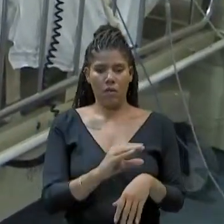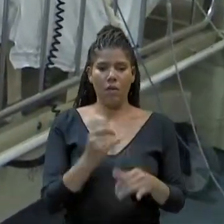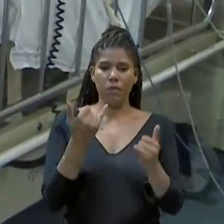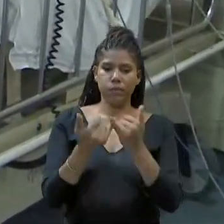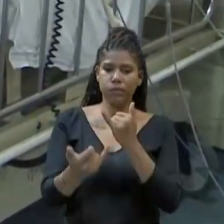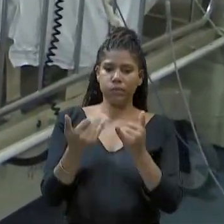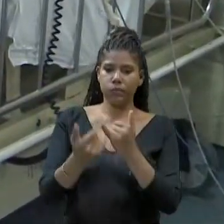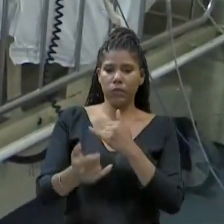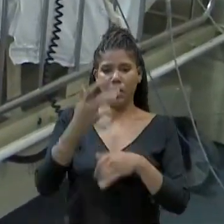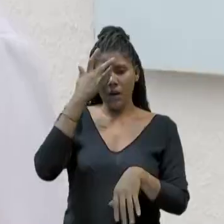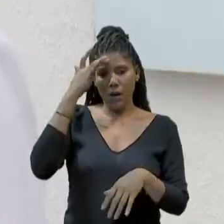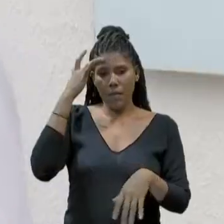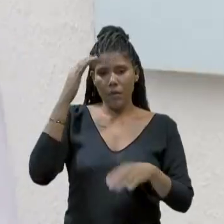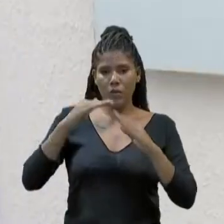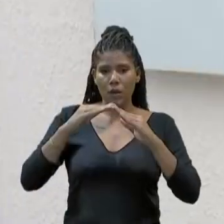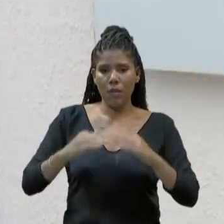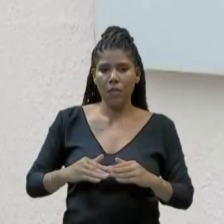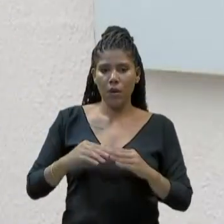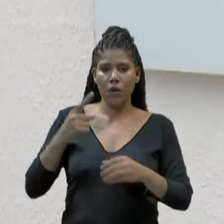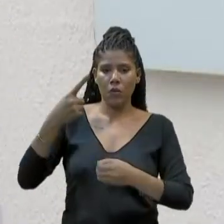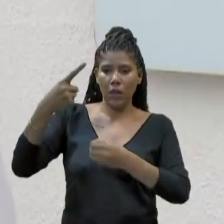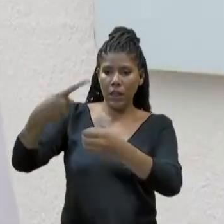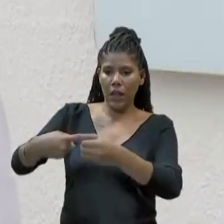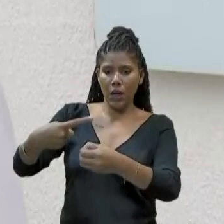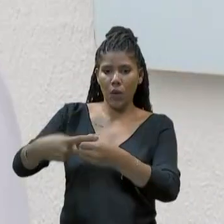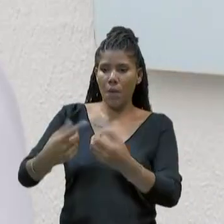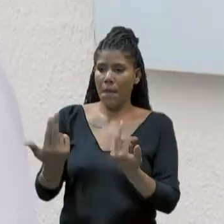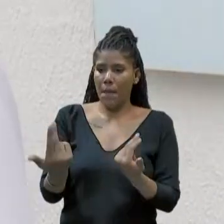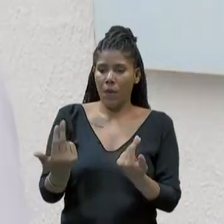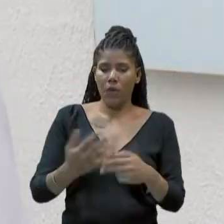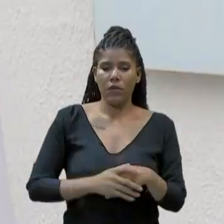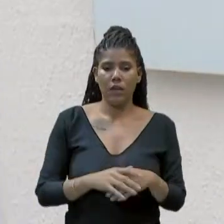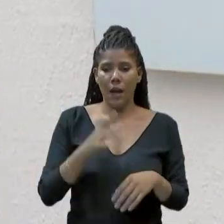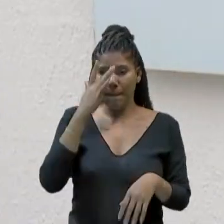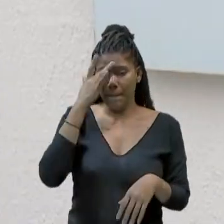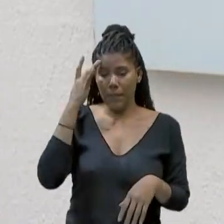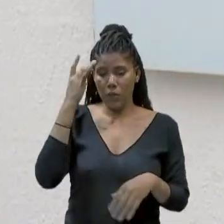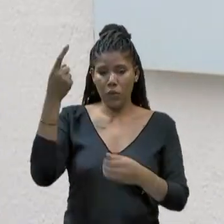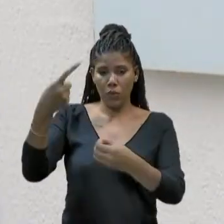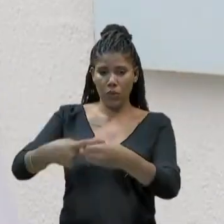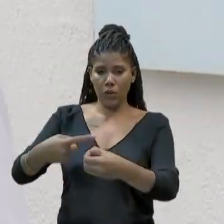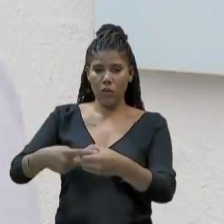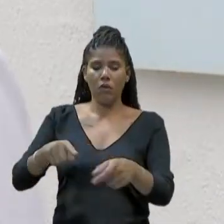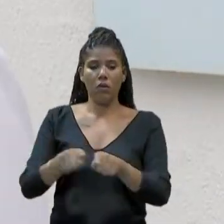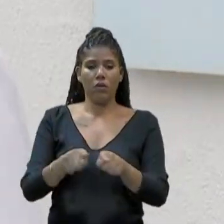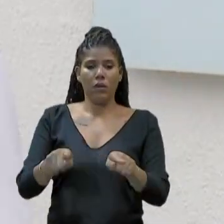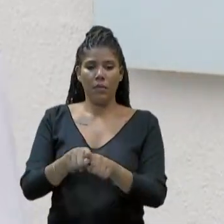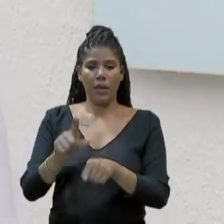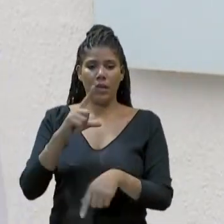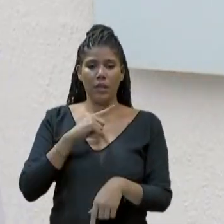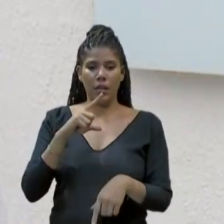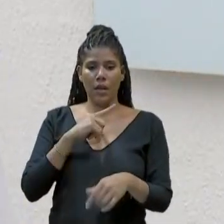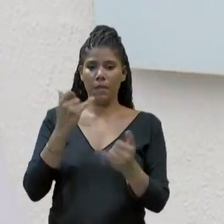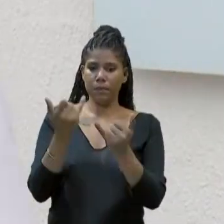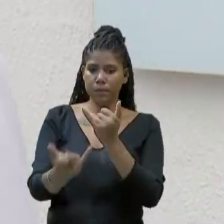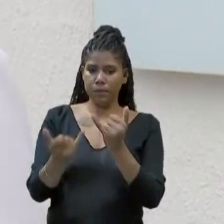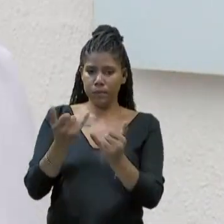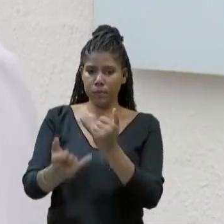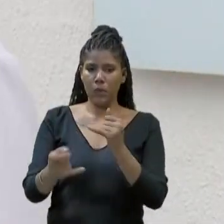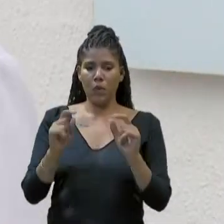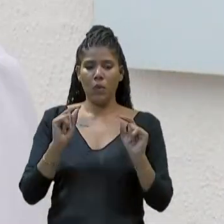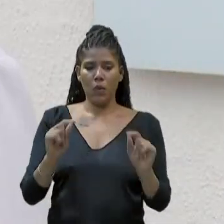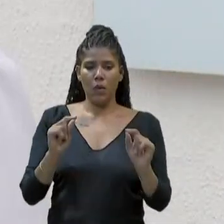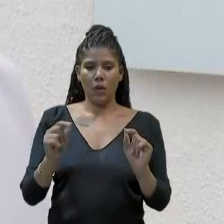pessoas que moram no interior do Ceará. Esse paciente do interior do estado, ele também passa por dificuldades parecidas, como as que foram